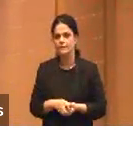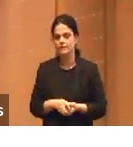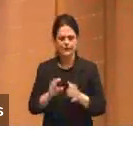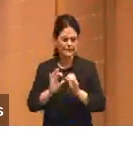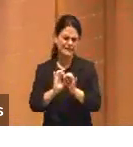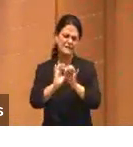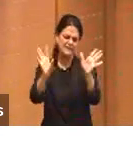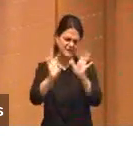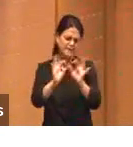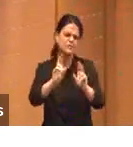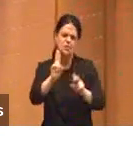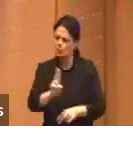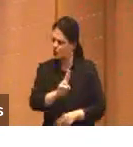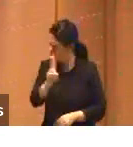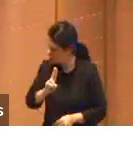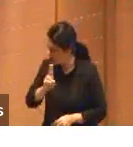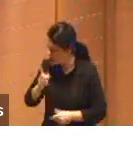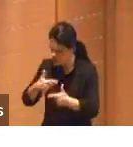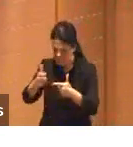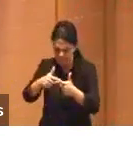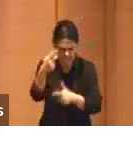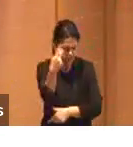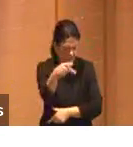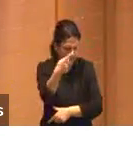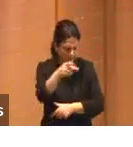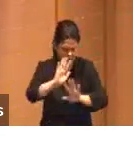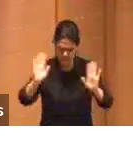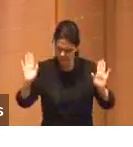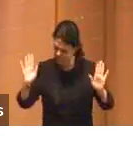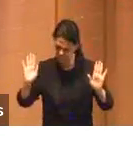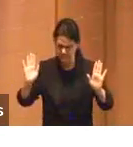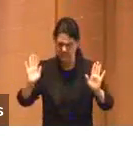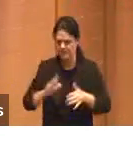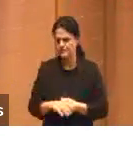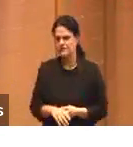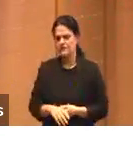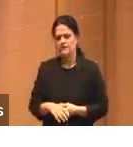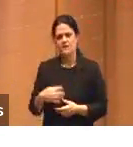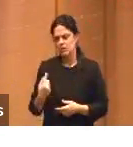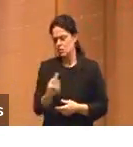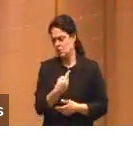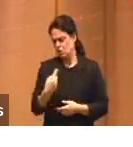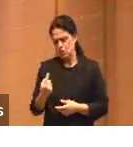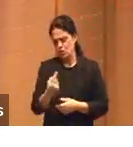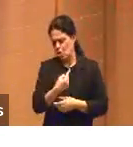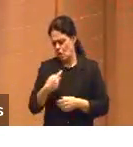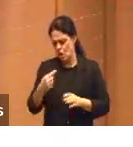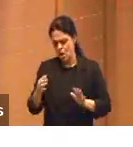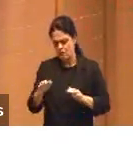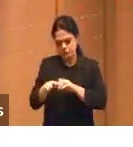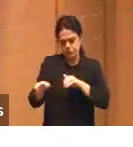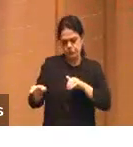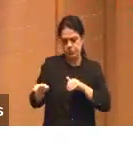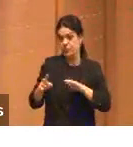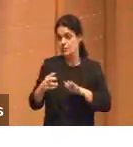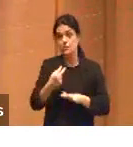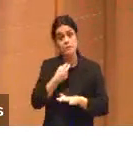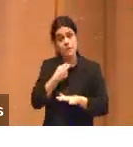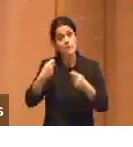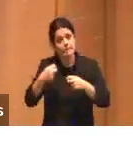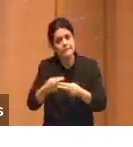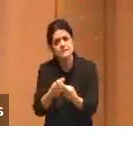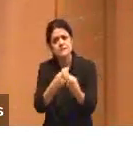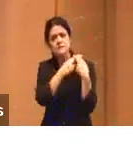liberal, use se você quiser, o problema é seu. que, imagina, a gente não que, não é assim também, a gente tem que se